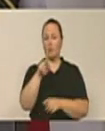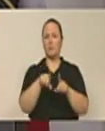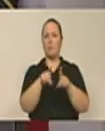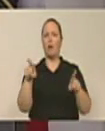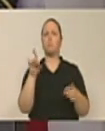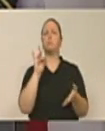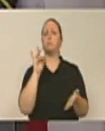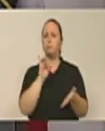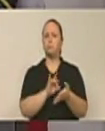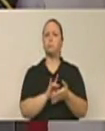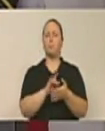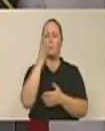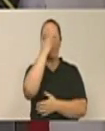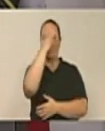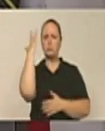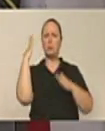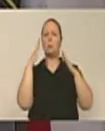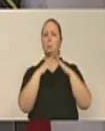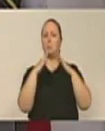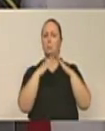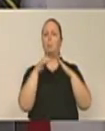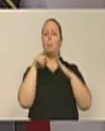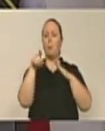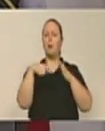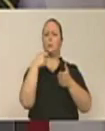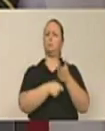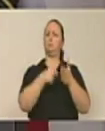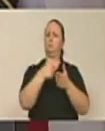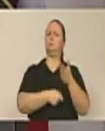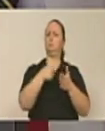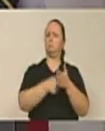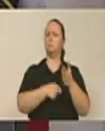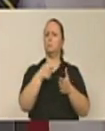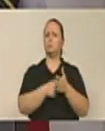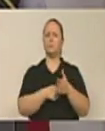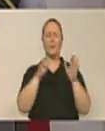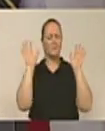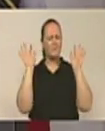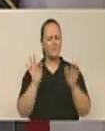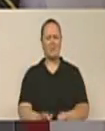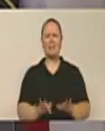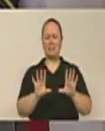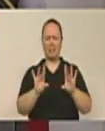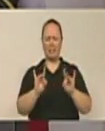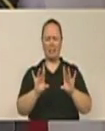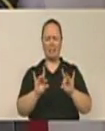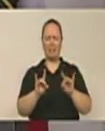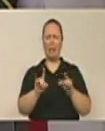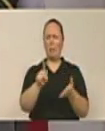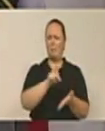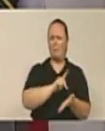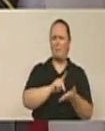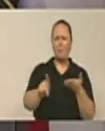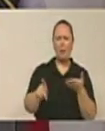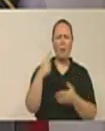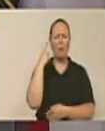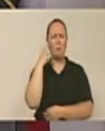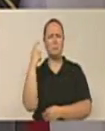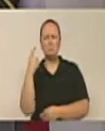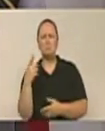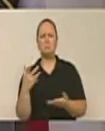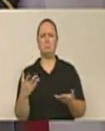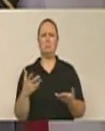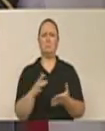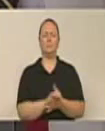fez presente na manifestação, reivindicando seus direitos, reivindicando o fim da lama, da poeira, dos buracos. Ali nas imagens, inclusive, se a TVL